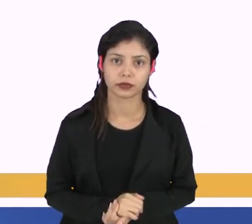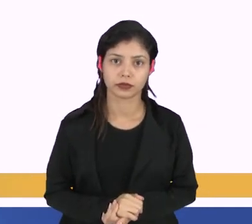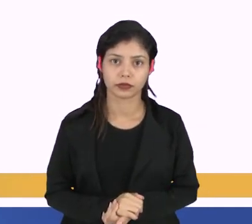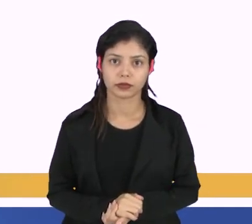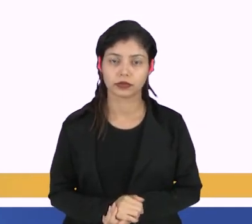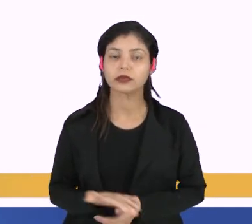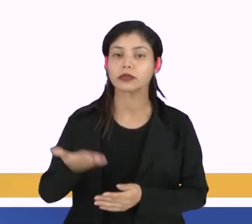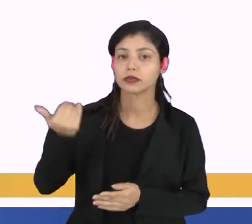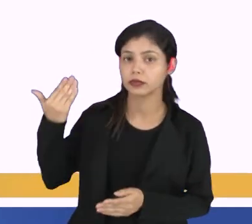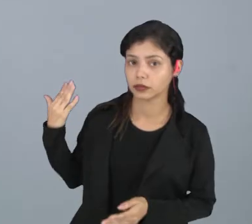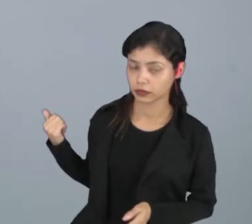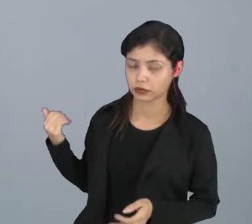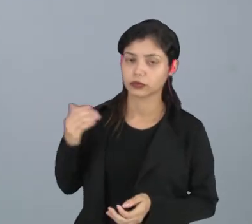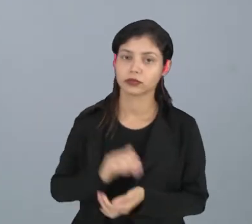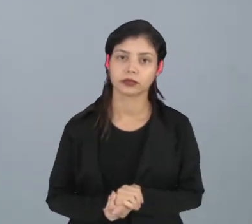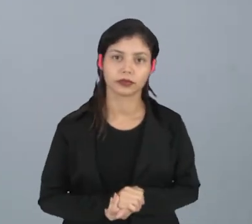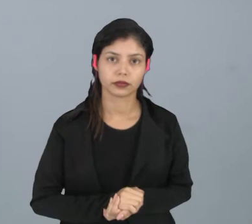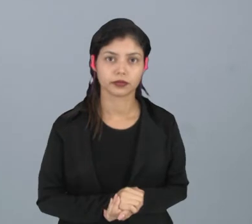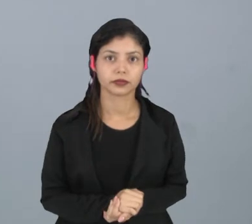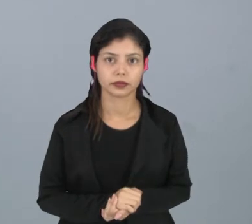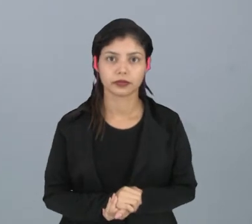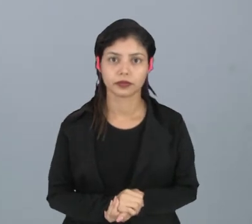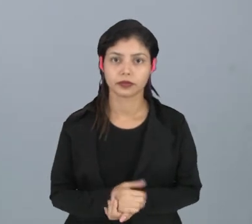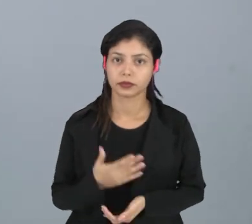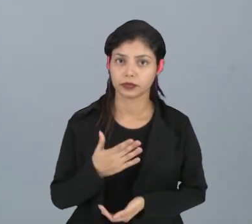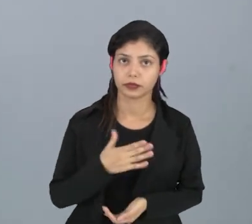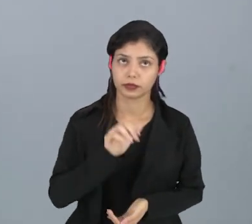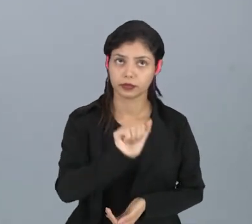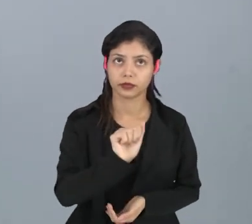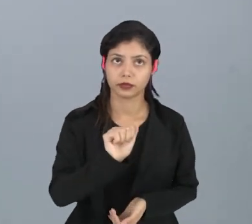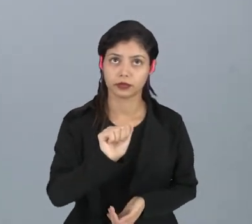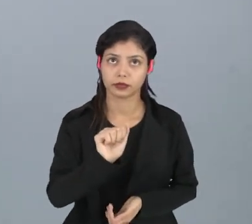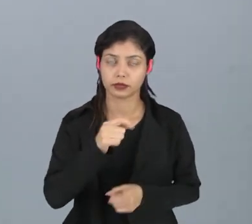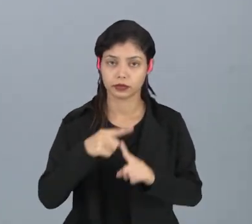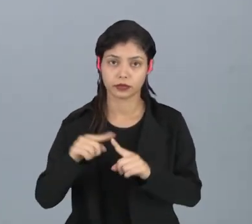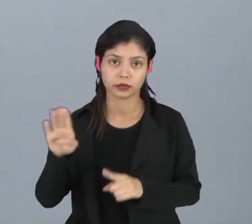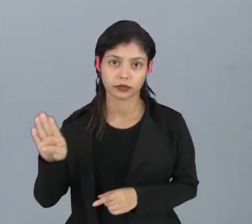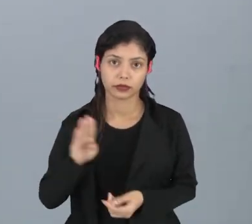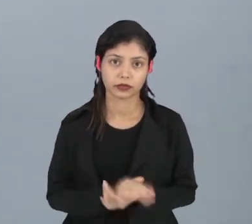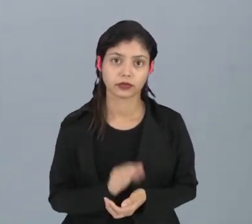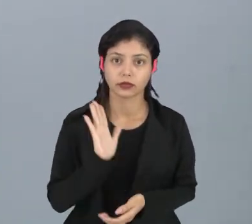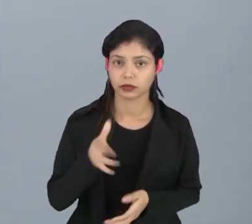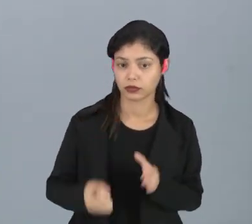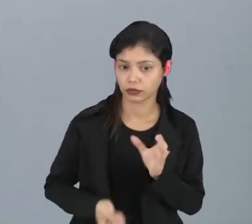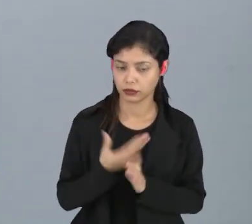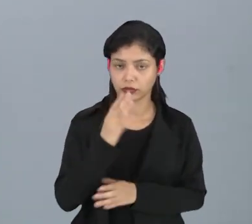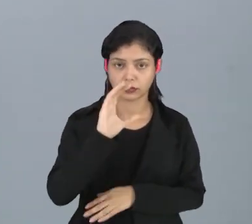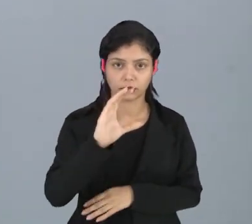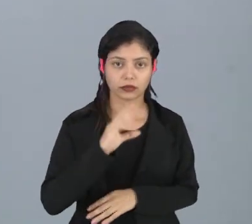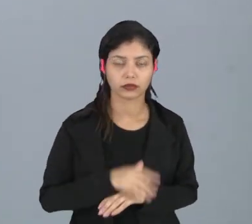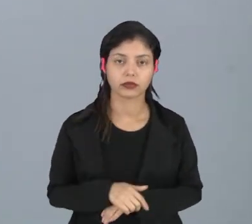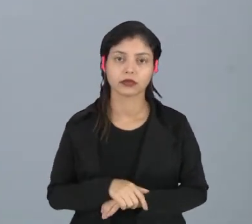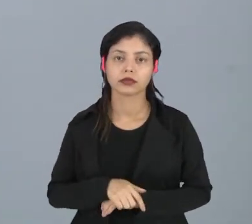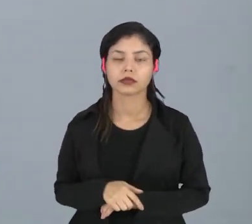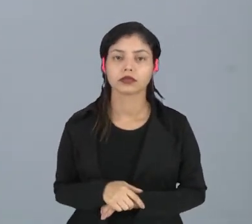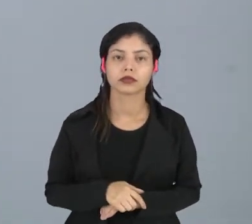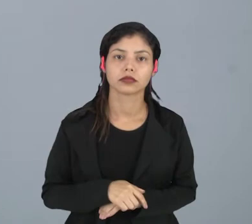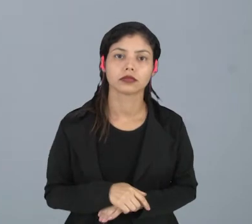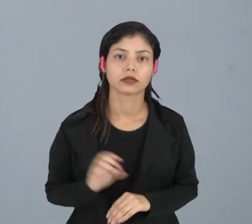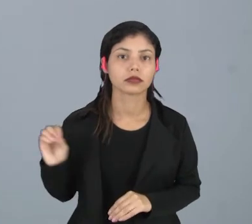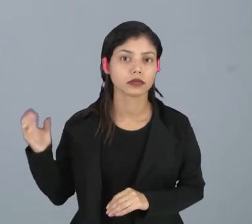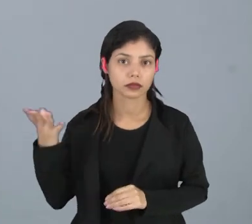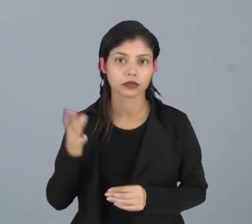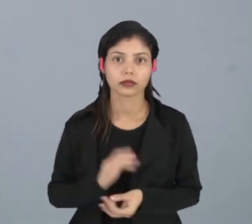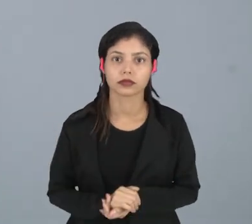anterior. Ou seja, o meu A vezes B, ele gera uma matriz C. Mas no